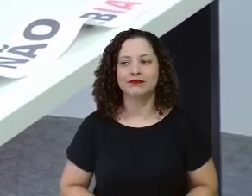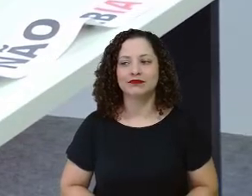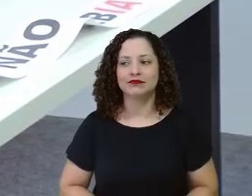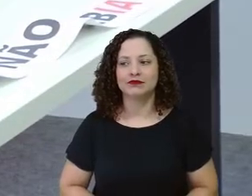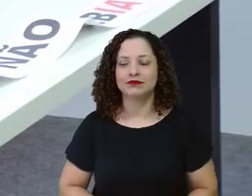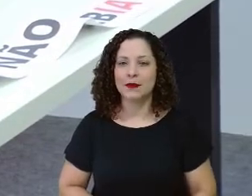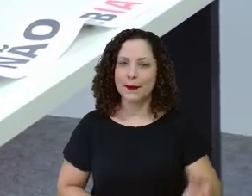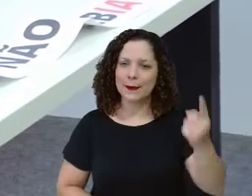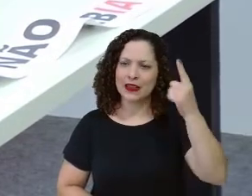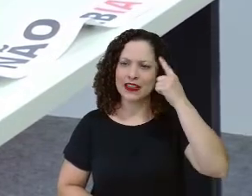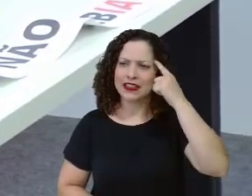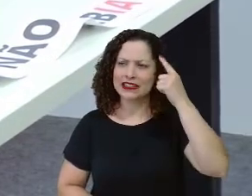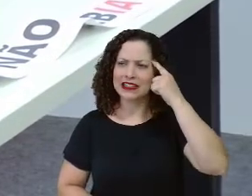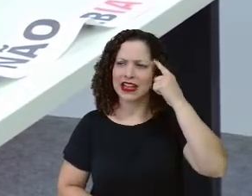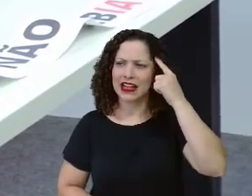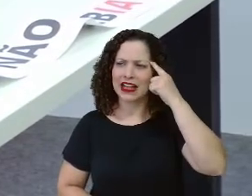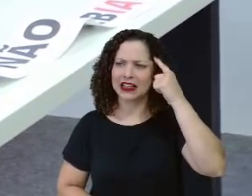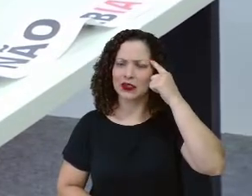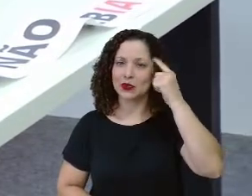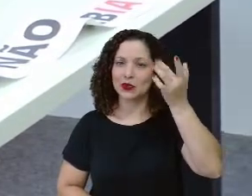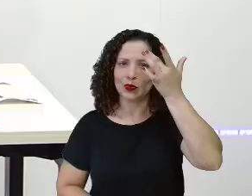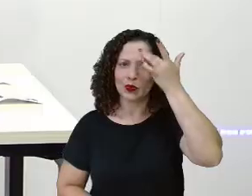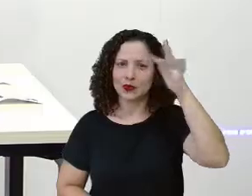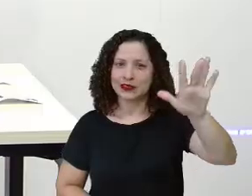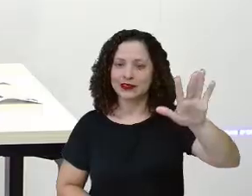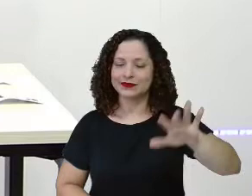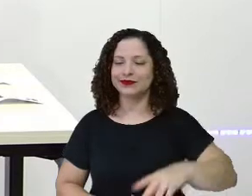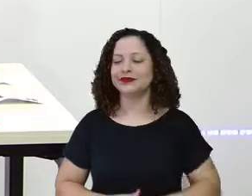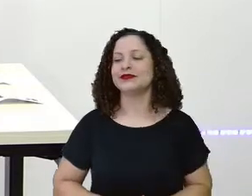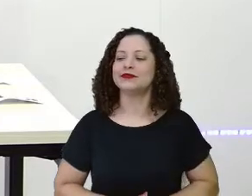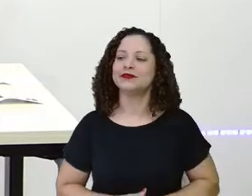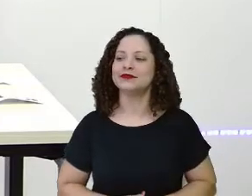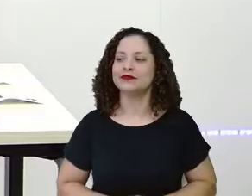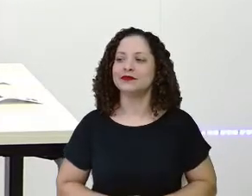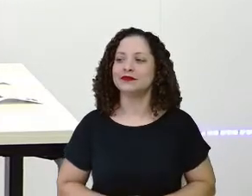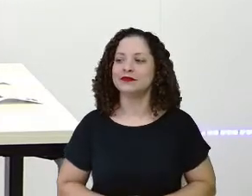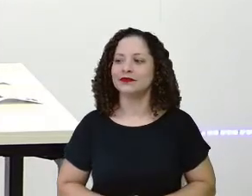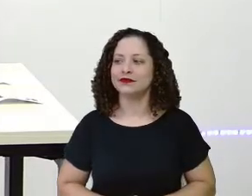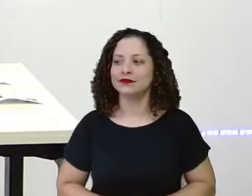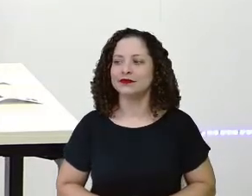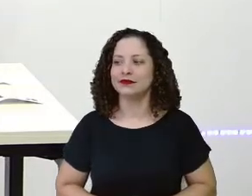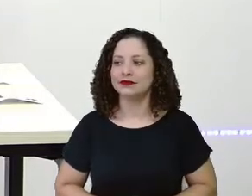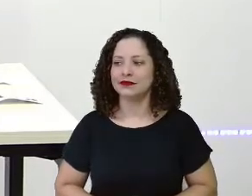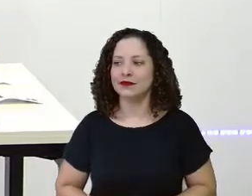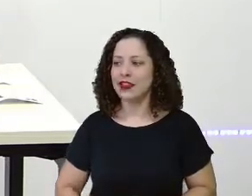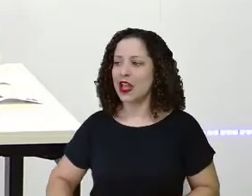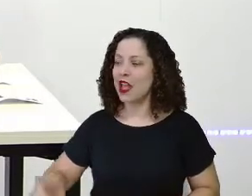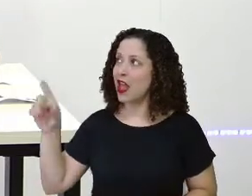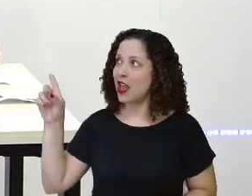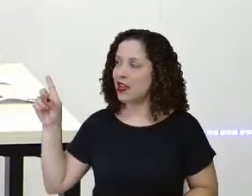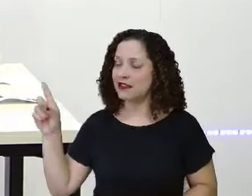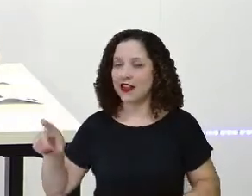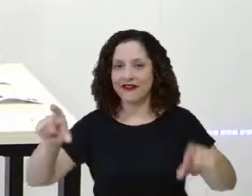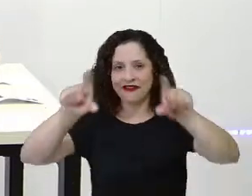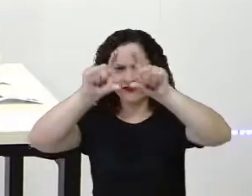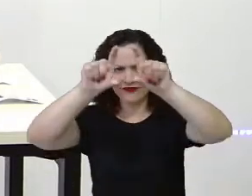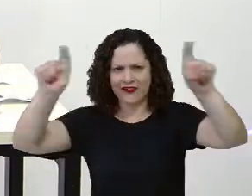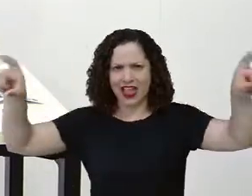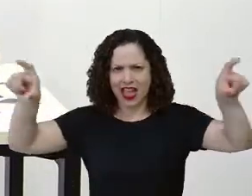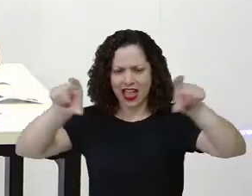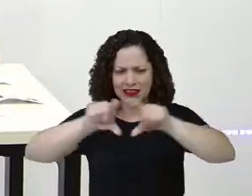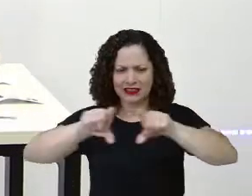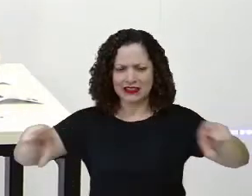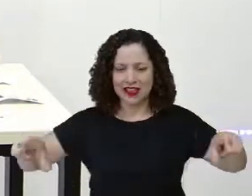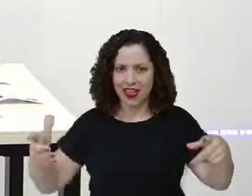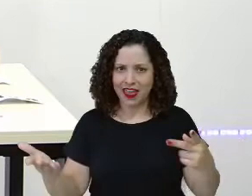que não sabia! Essas duas frases, a gente viu que está no lugar errado! Vamos